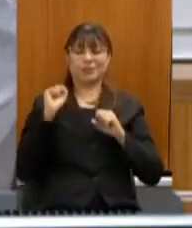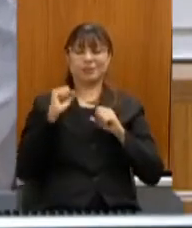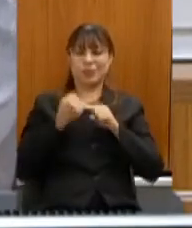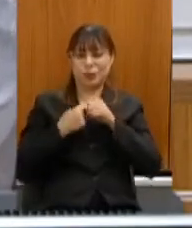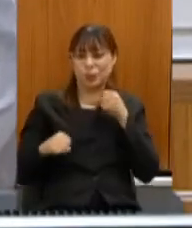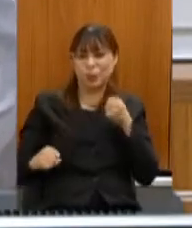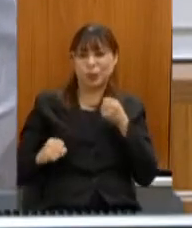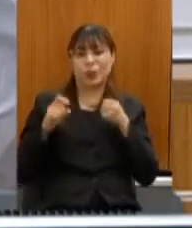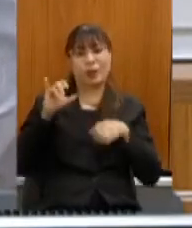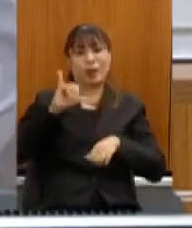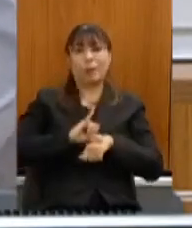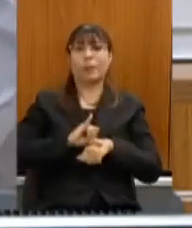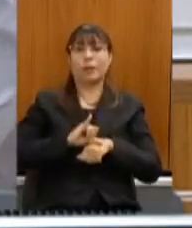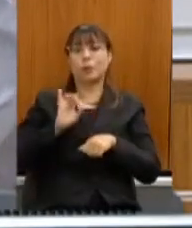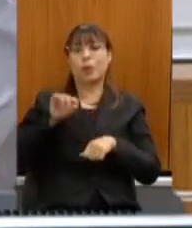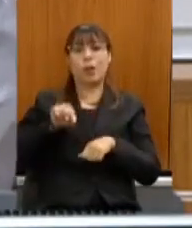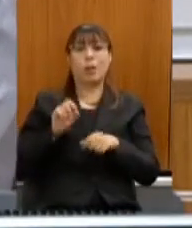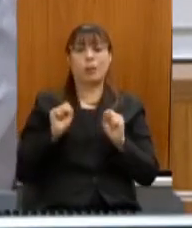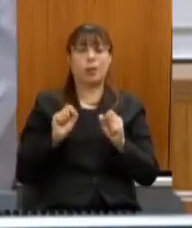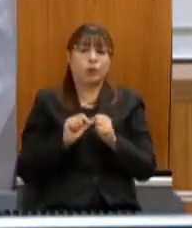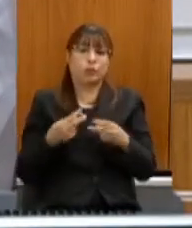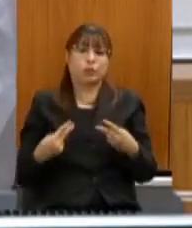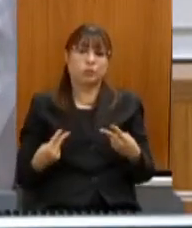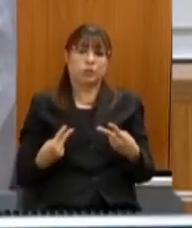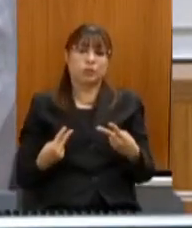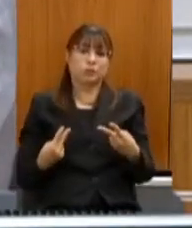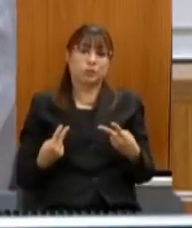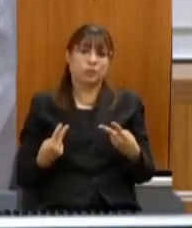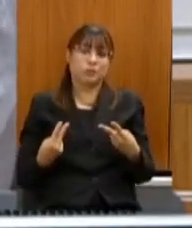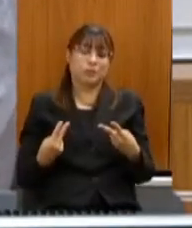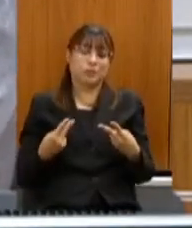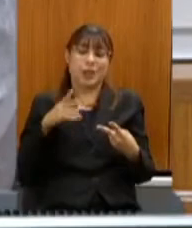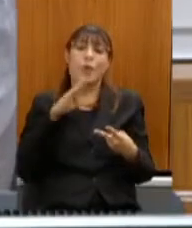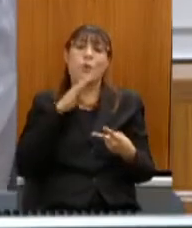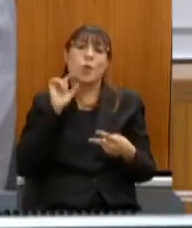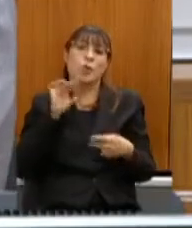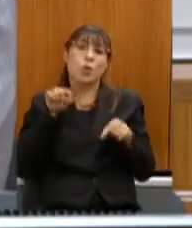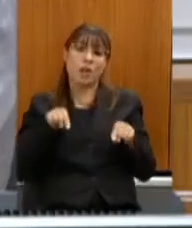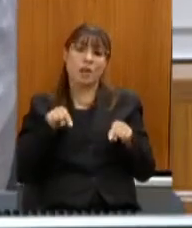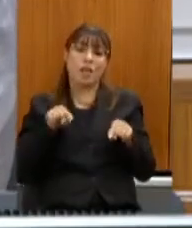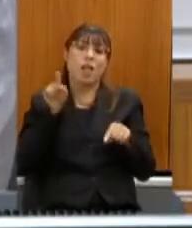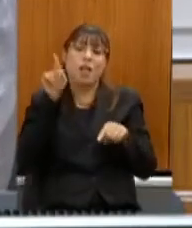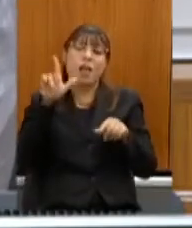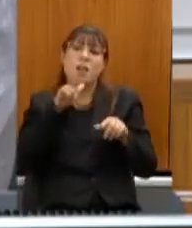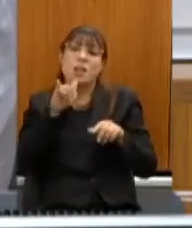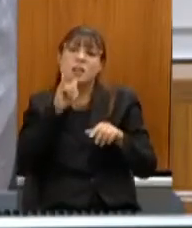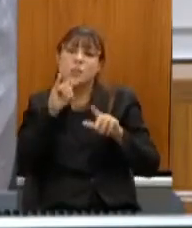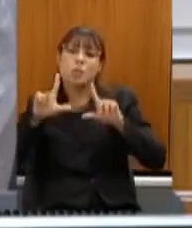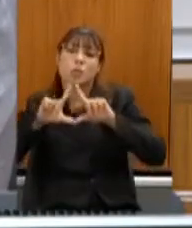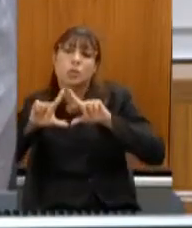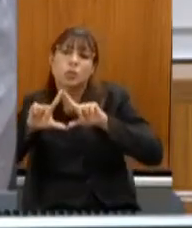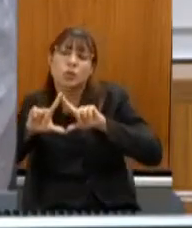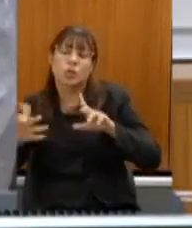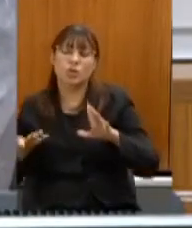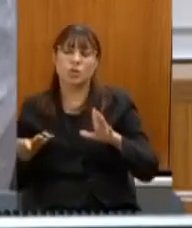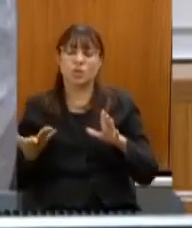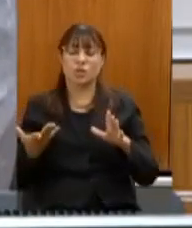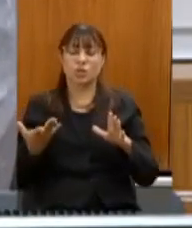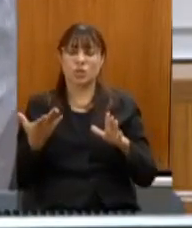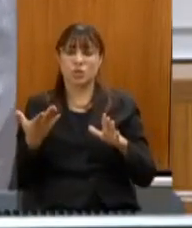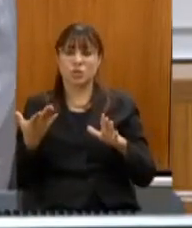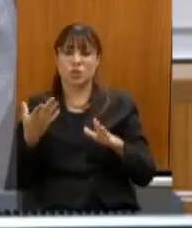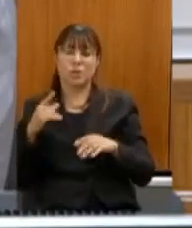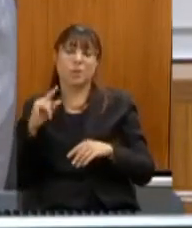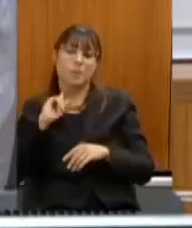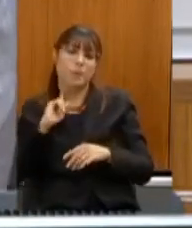podem operar e elas têm aqui é que aparece está na mídia lá não aparece lá no triângulo mineiro não aparece a marca não ganha entendeu?